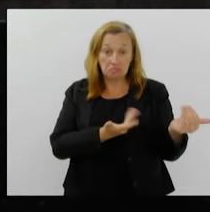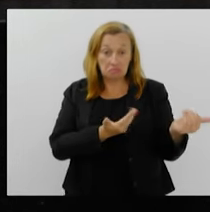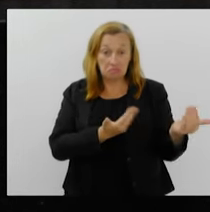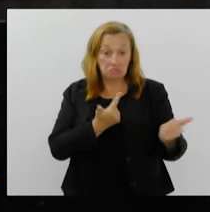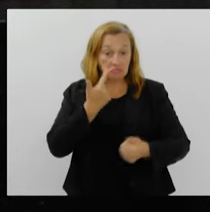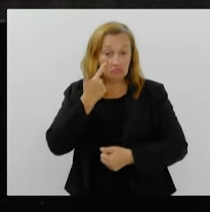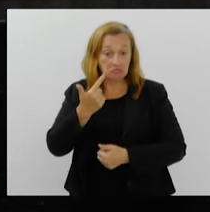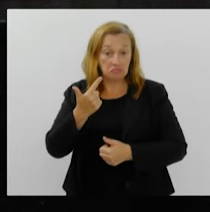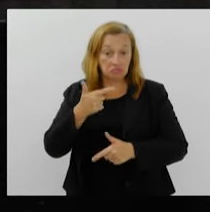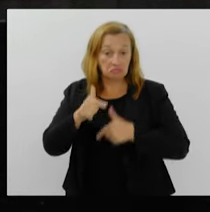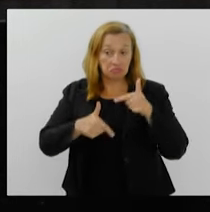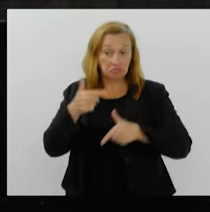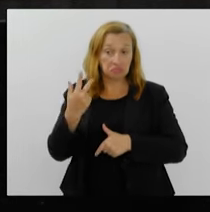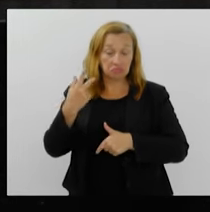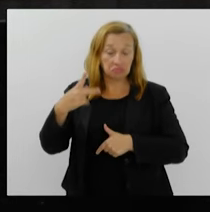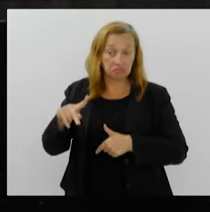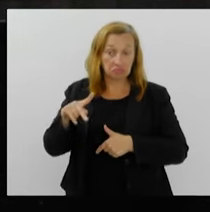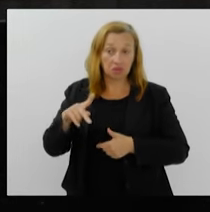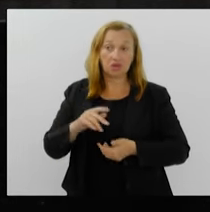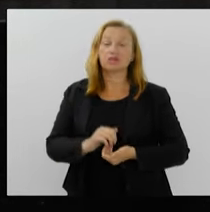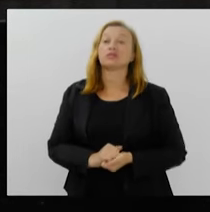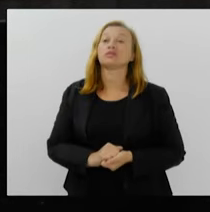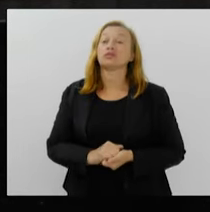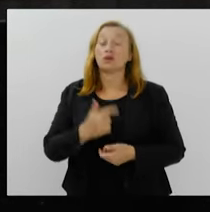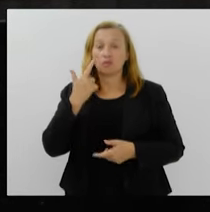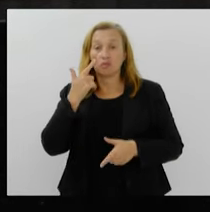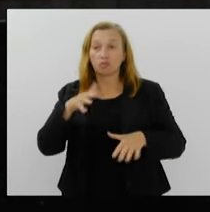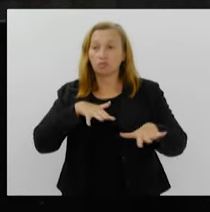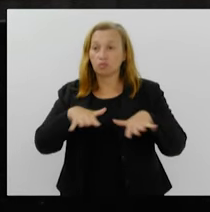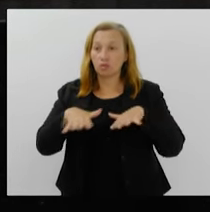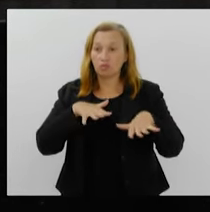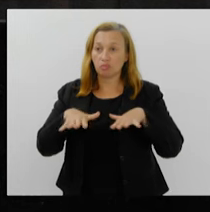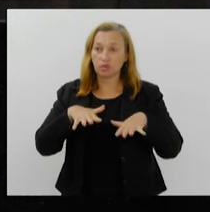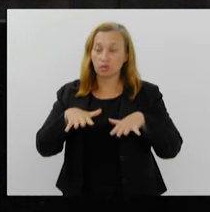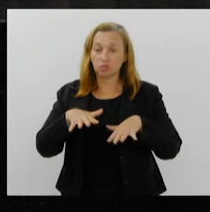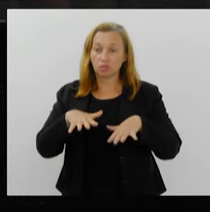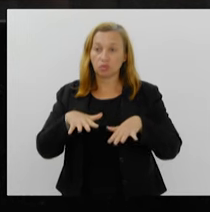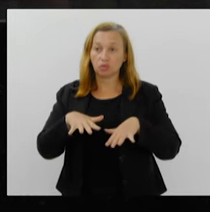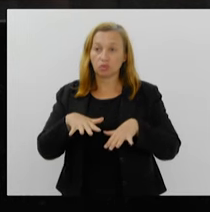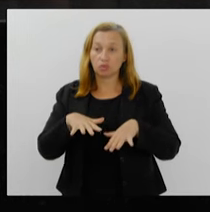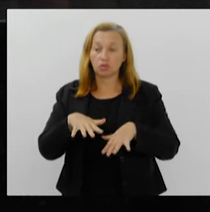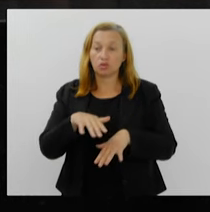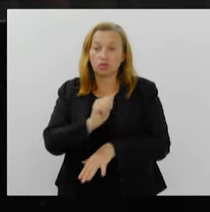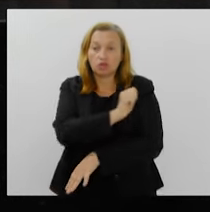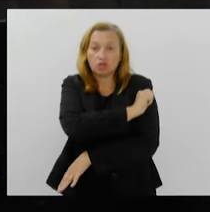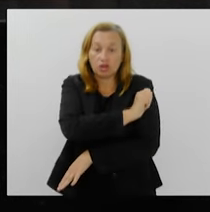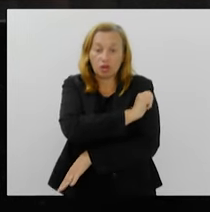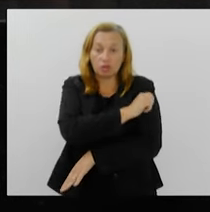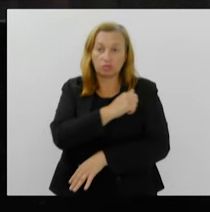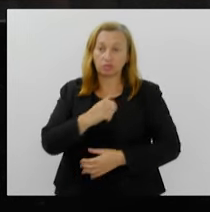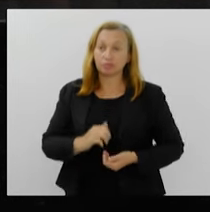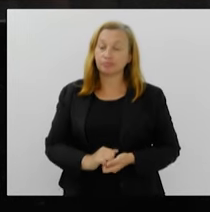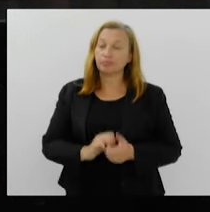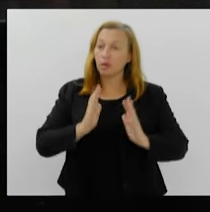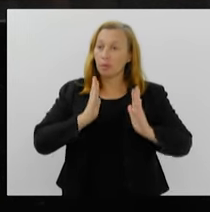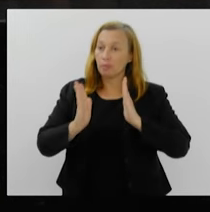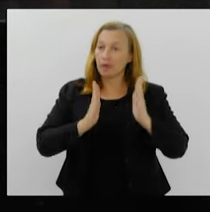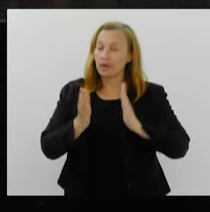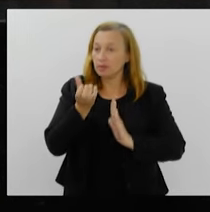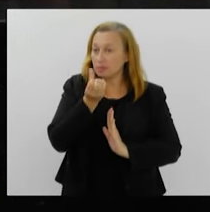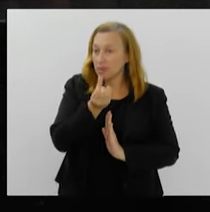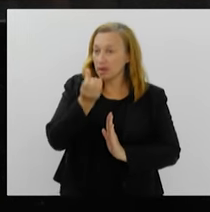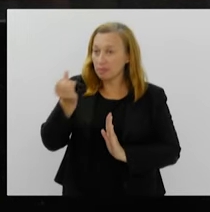participava ativamente do movimento estudantil. Período 66,